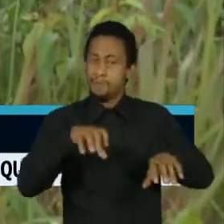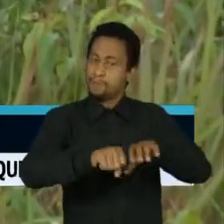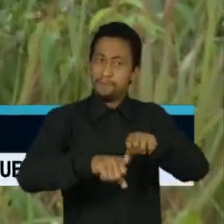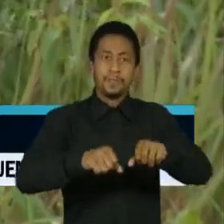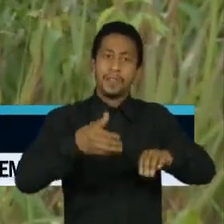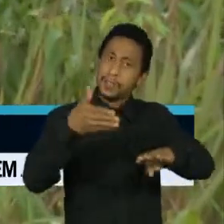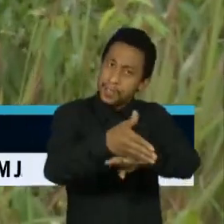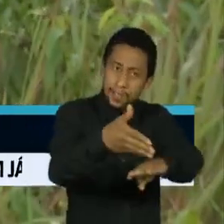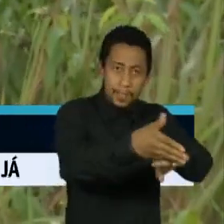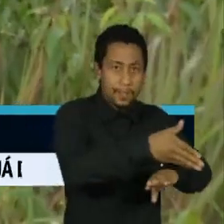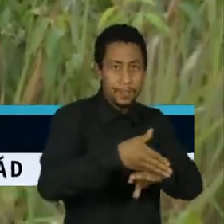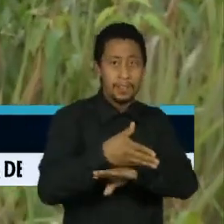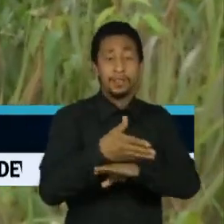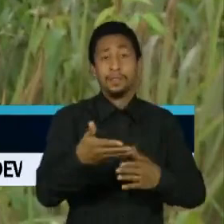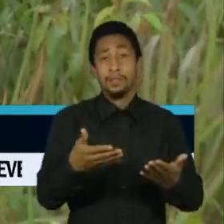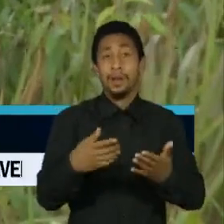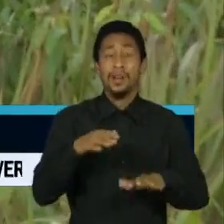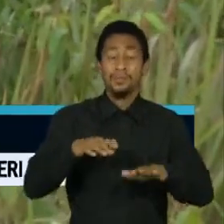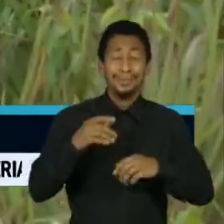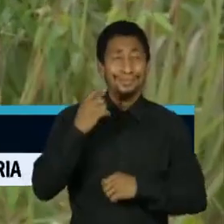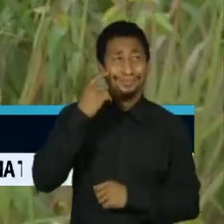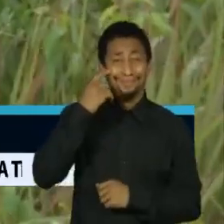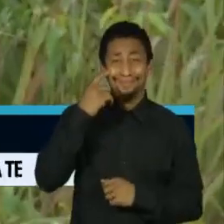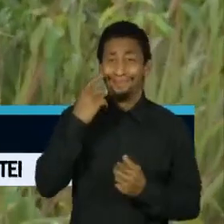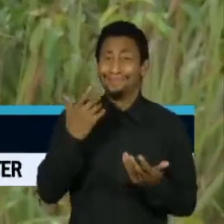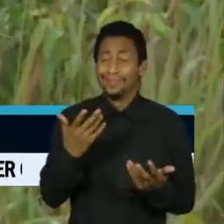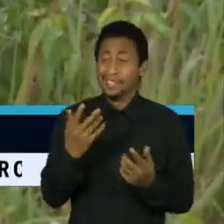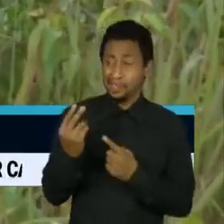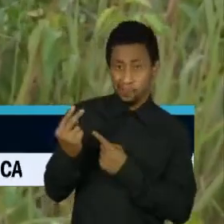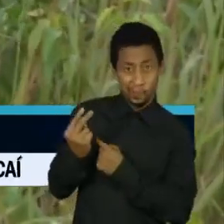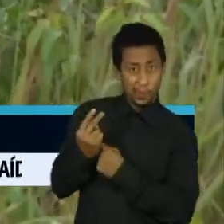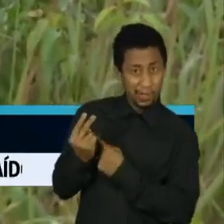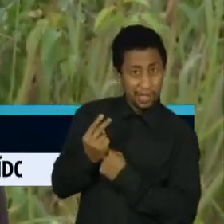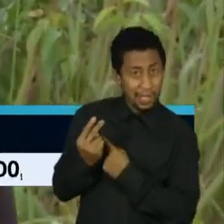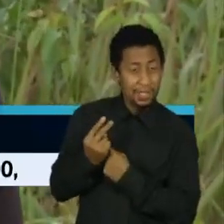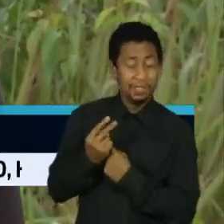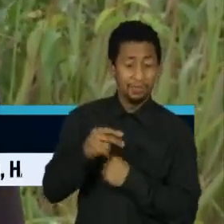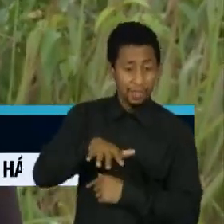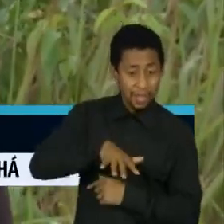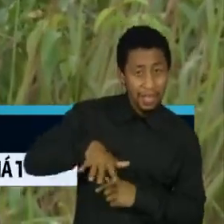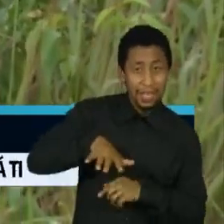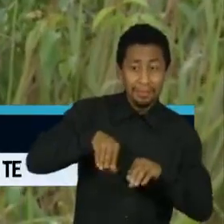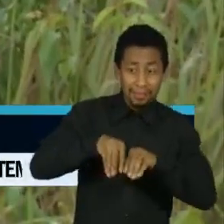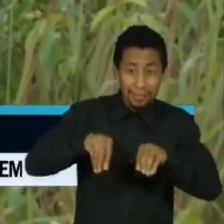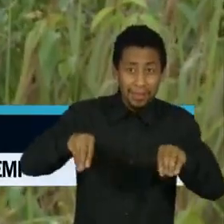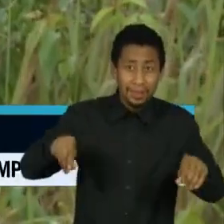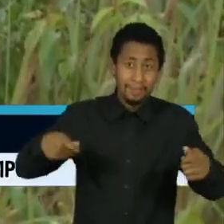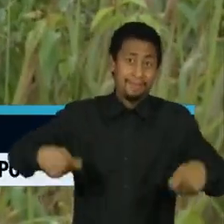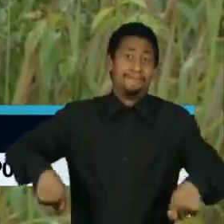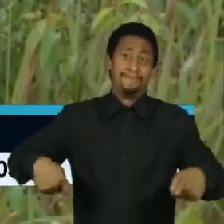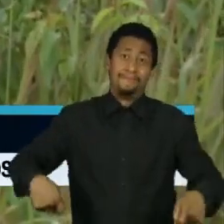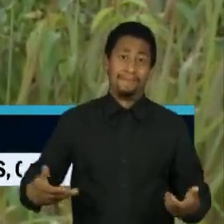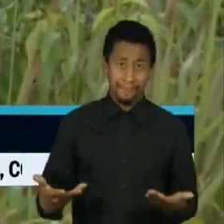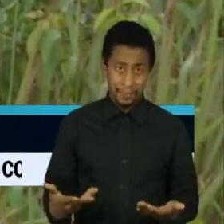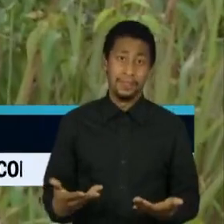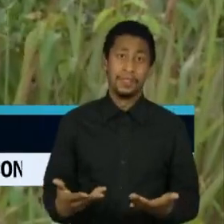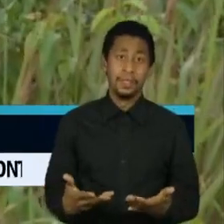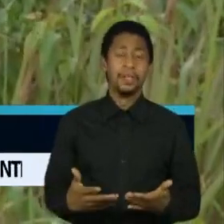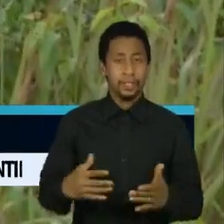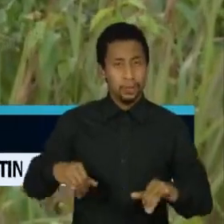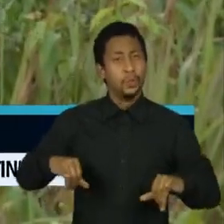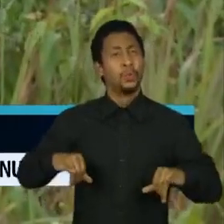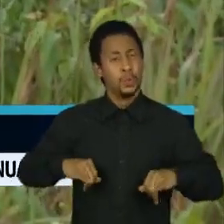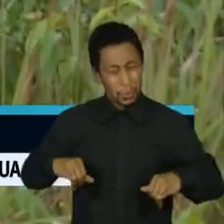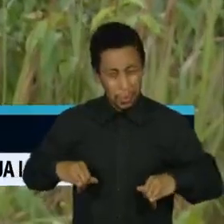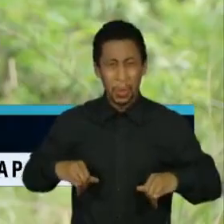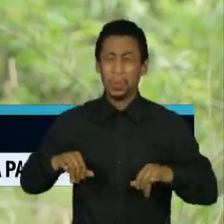Assim, a gente pensa que é para proteger o nosso território. Ainda mais, a gente sofre muito